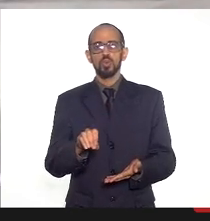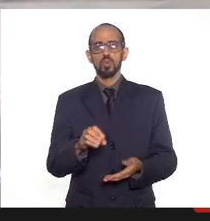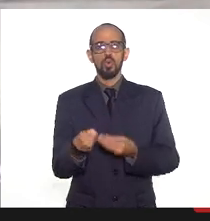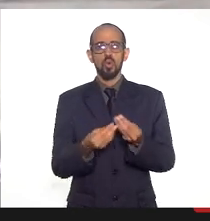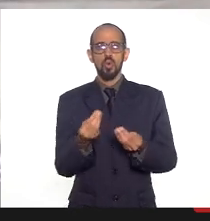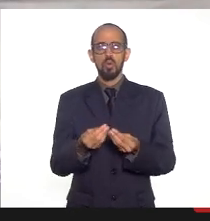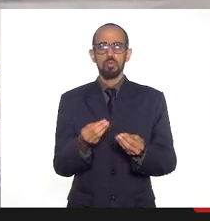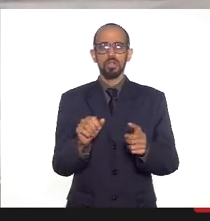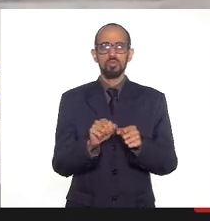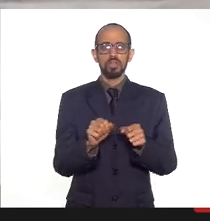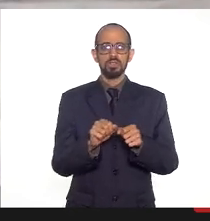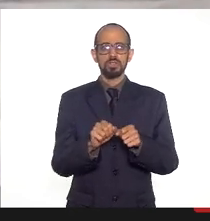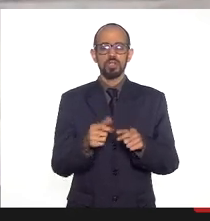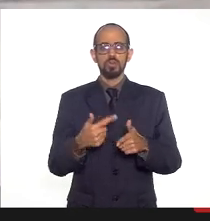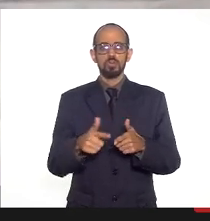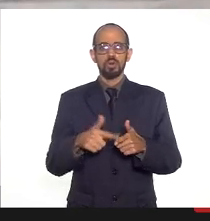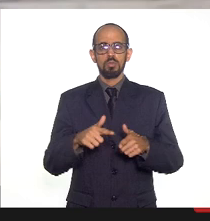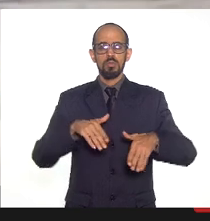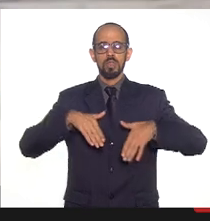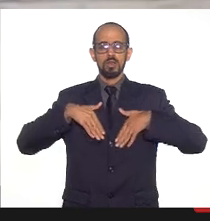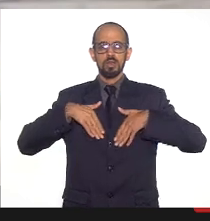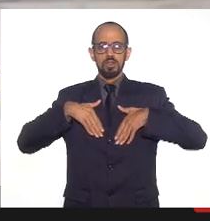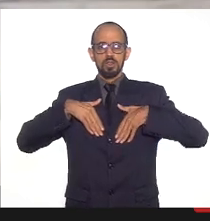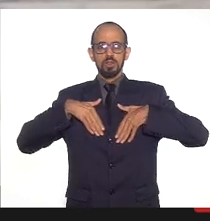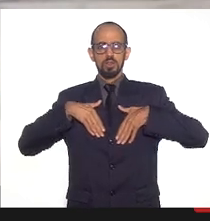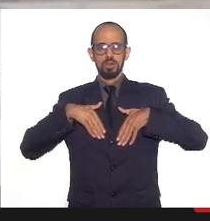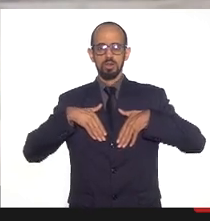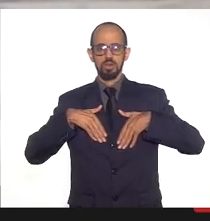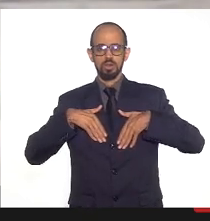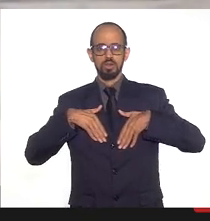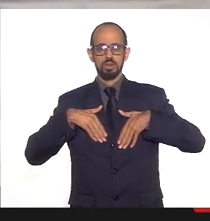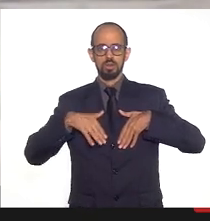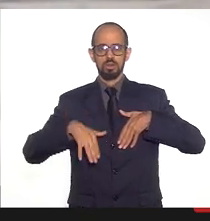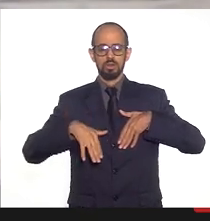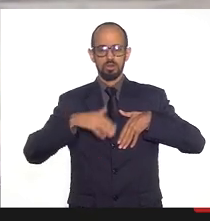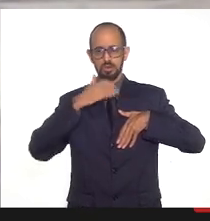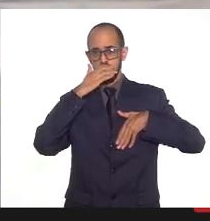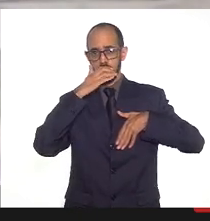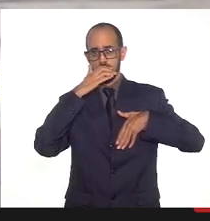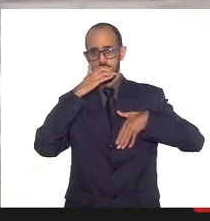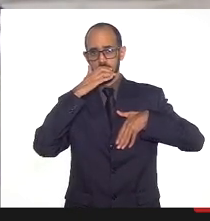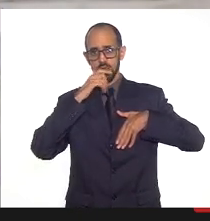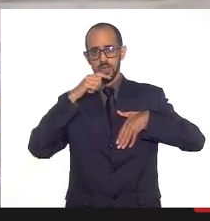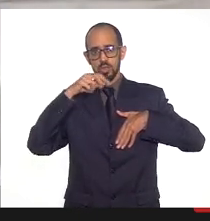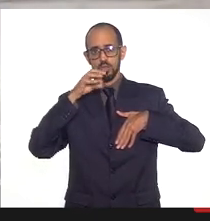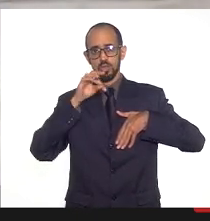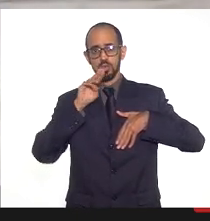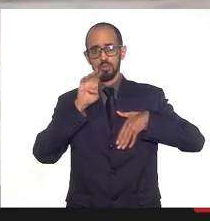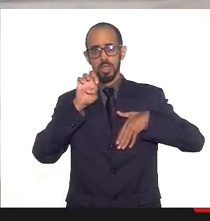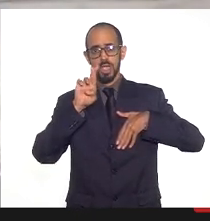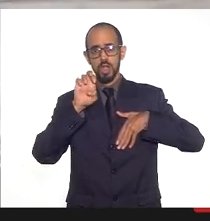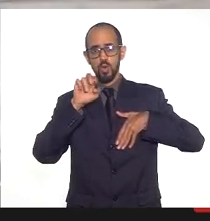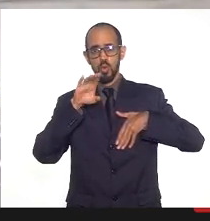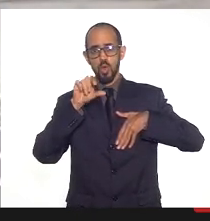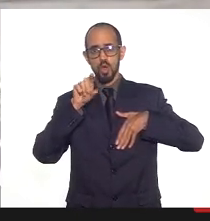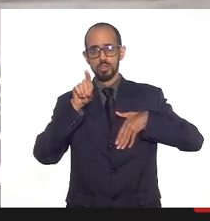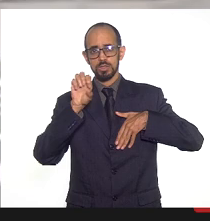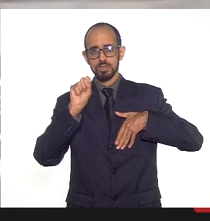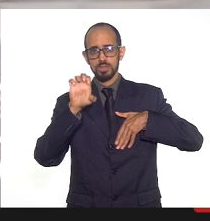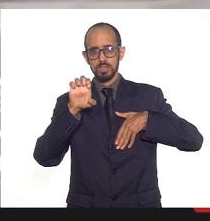questão da tuberculose? Essa verba liberada pela alerje,